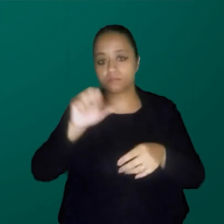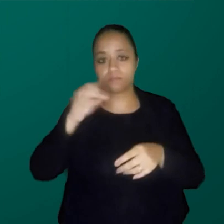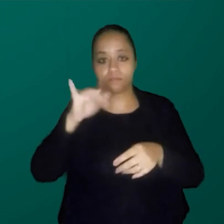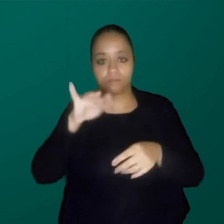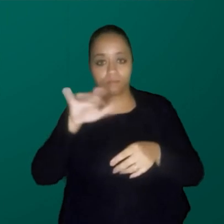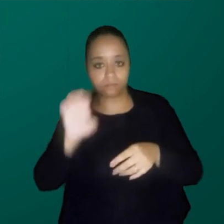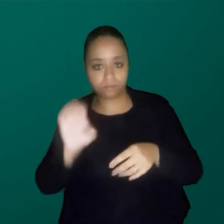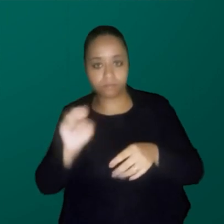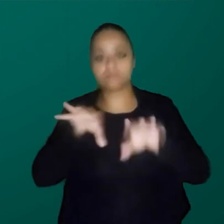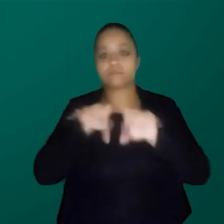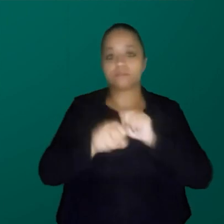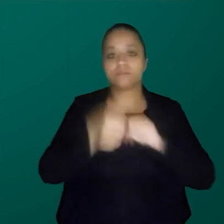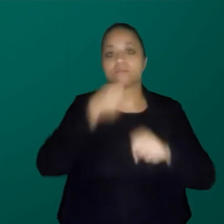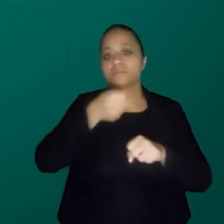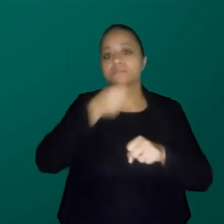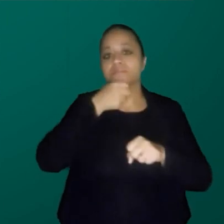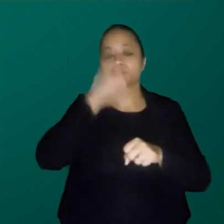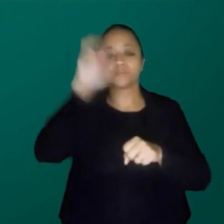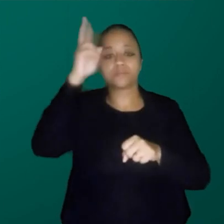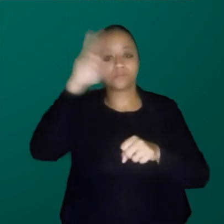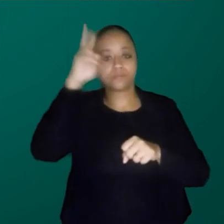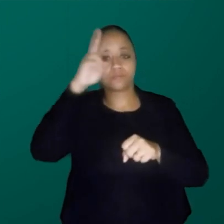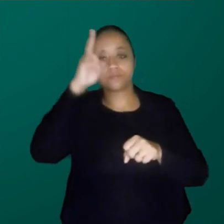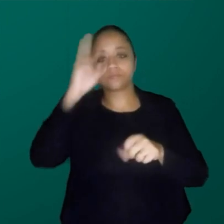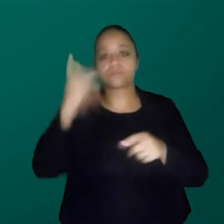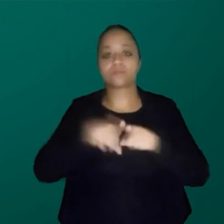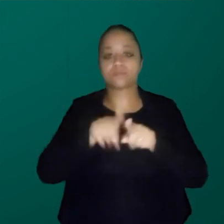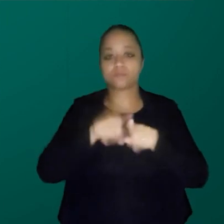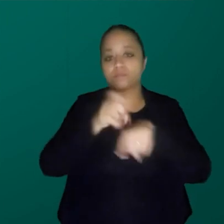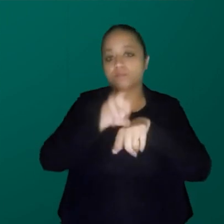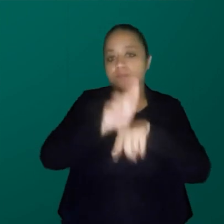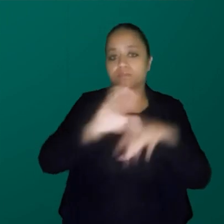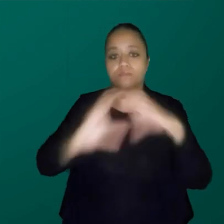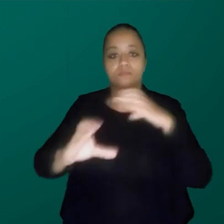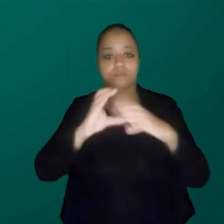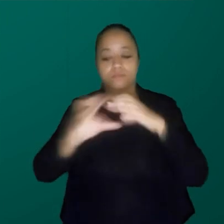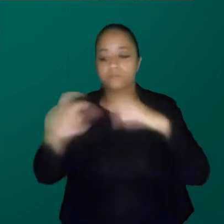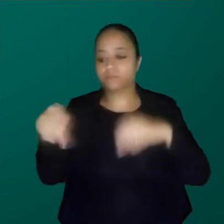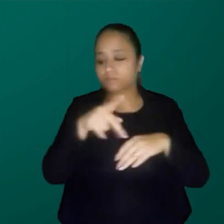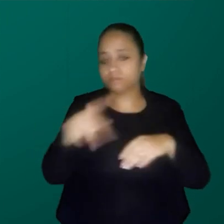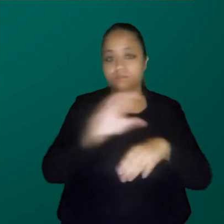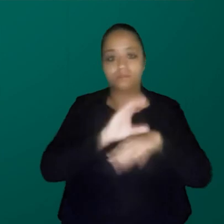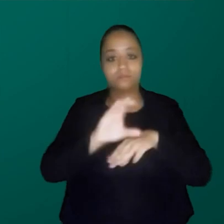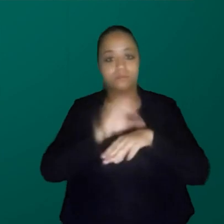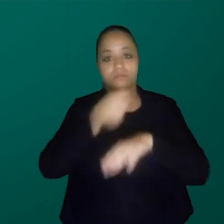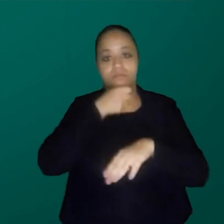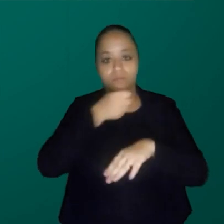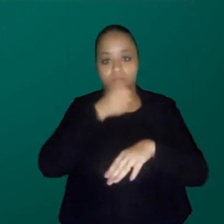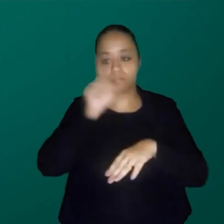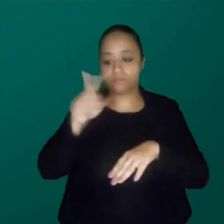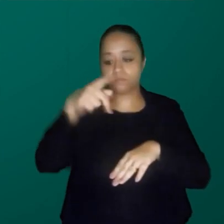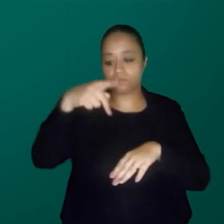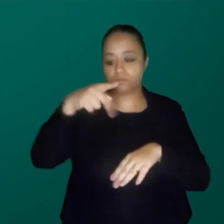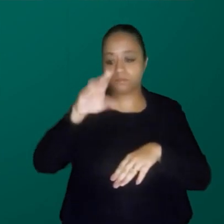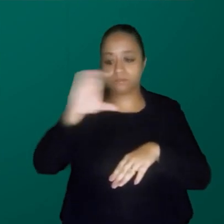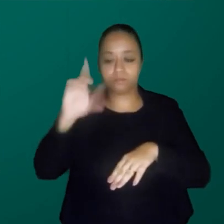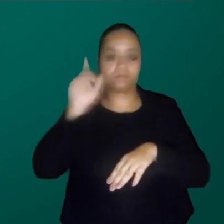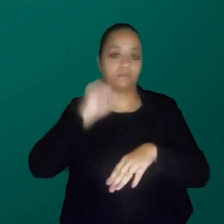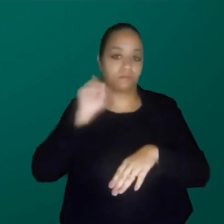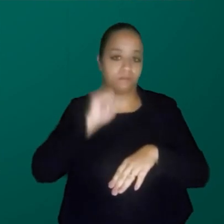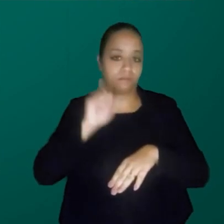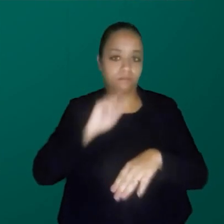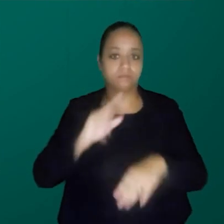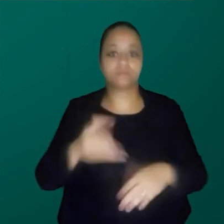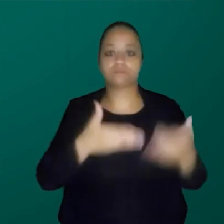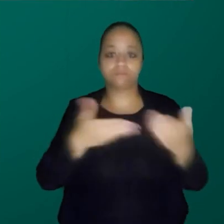jornalista, mestre em História, Política e Bens Culturais, doutora em Comunicação, professora do curso de Jornalismo da PUC Minas. Eu vou dar a